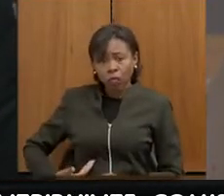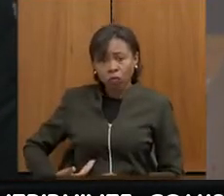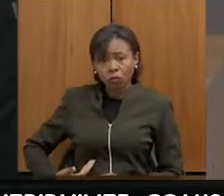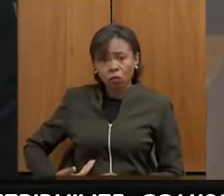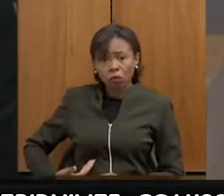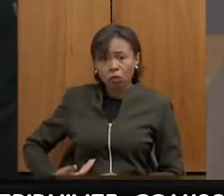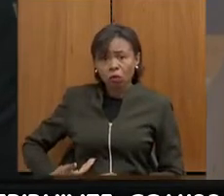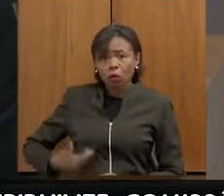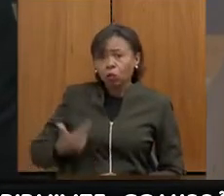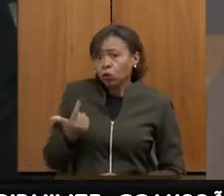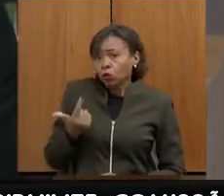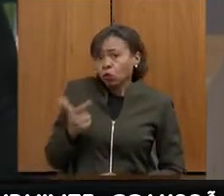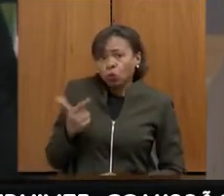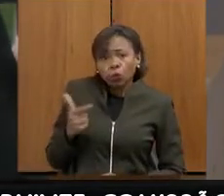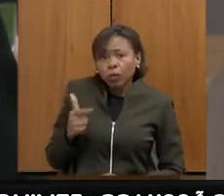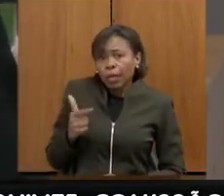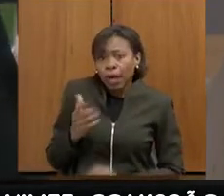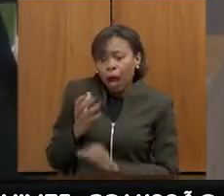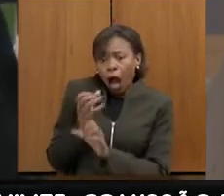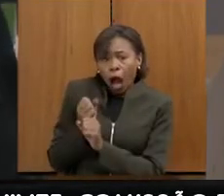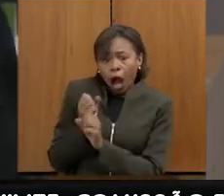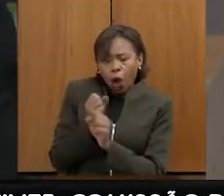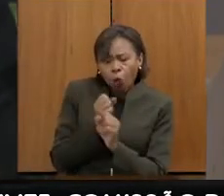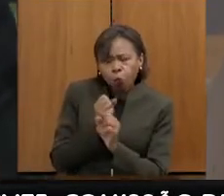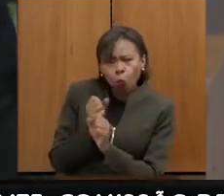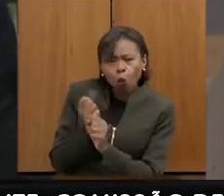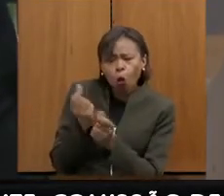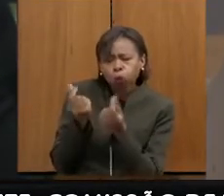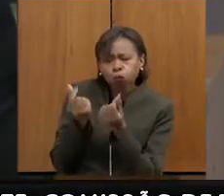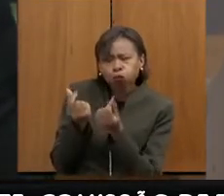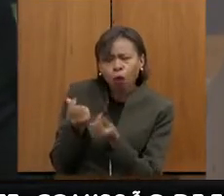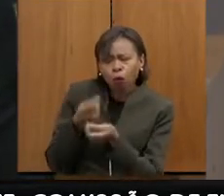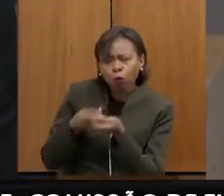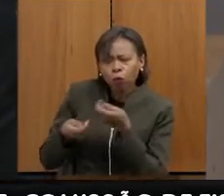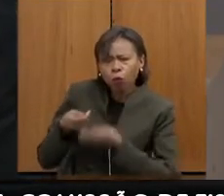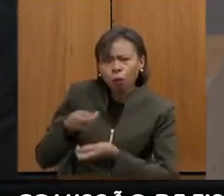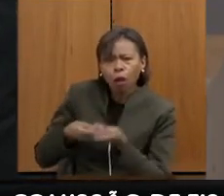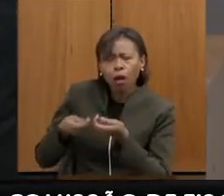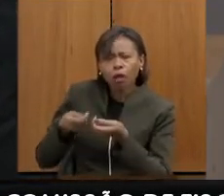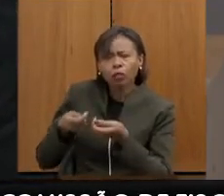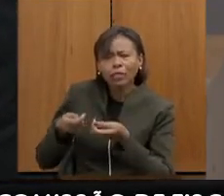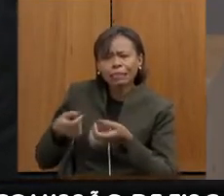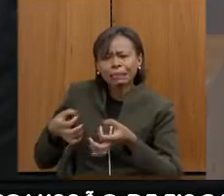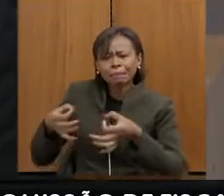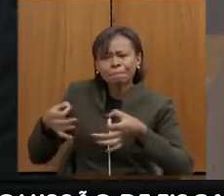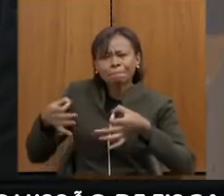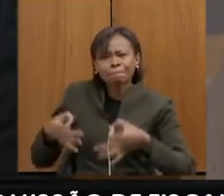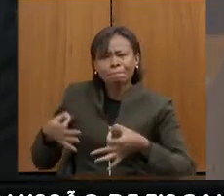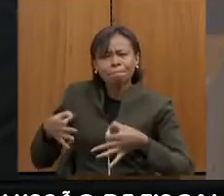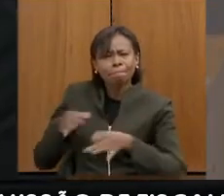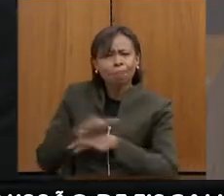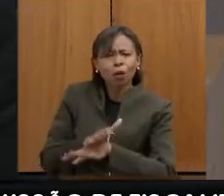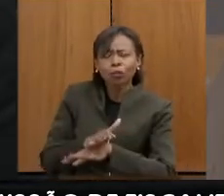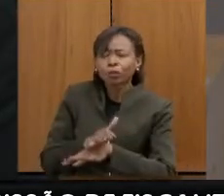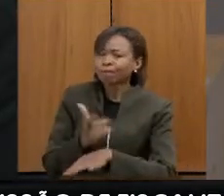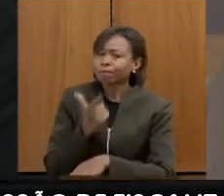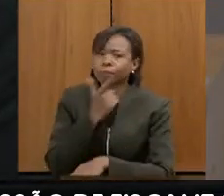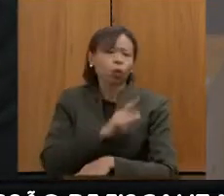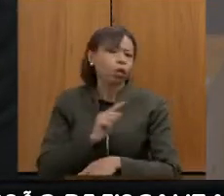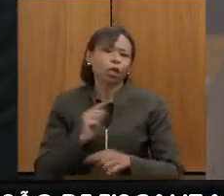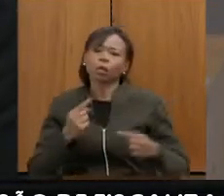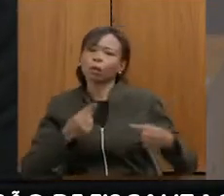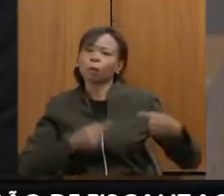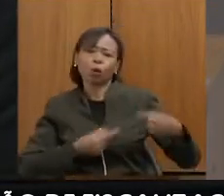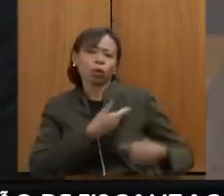resolvidas ou equilibradas, ele não vai conseguir, mesmo com todas as boas intenções, ele não vai conseguir atingir essas políticas. Então,